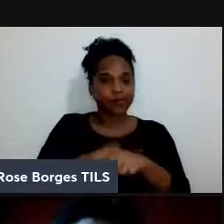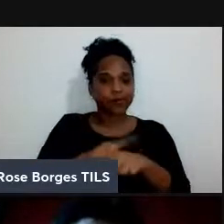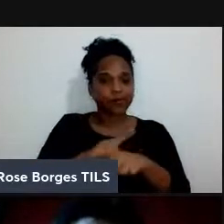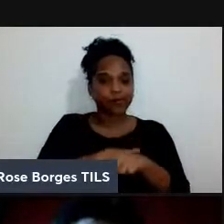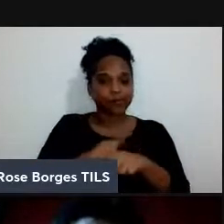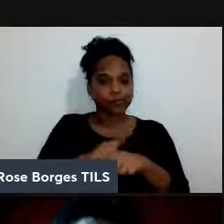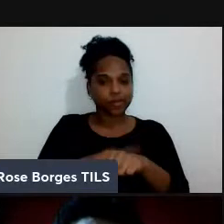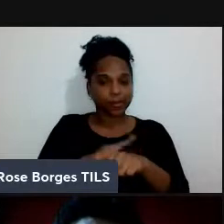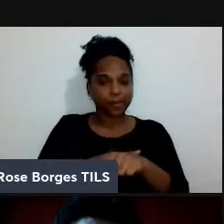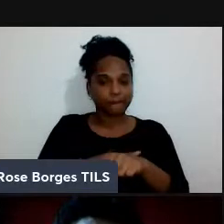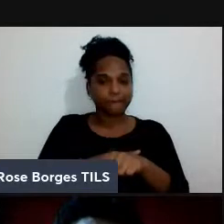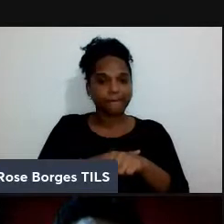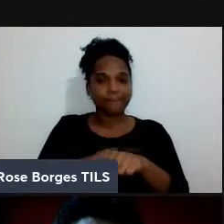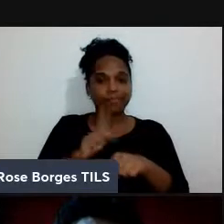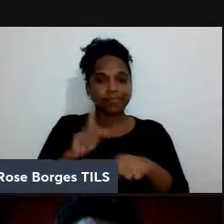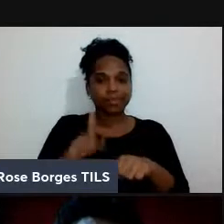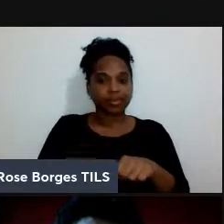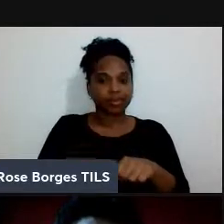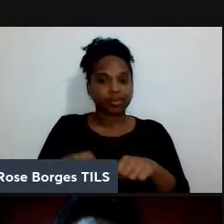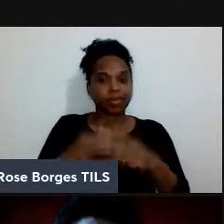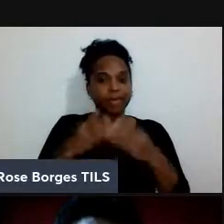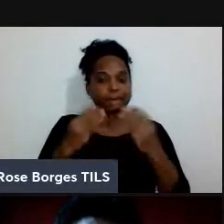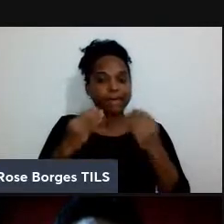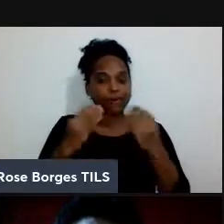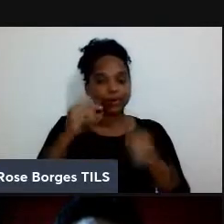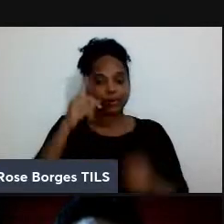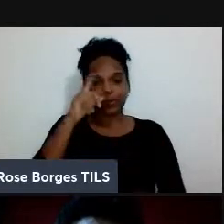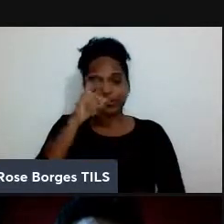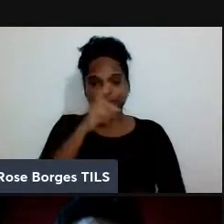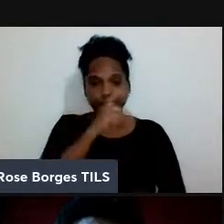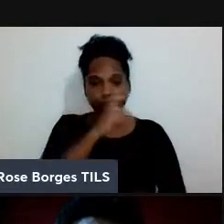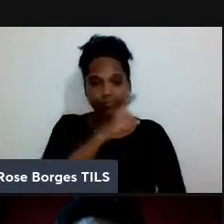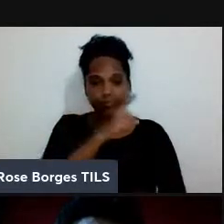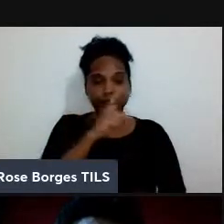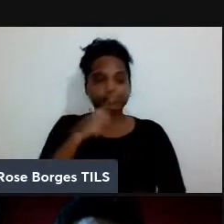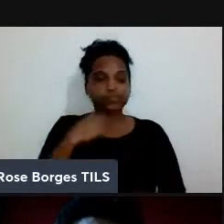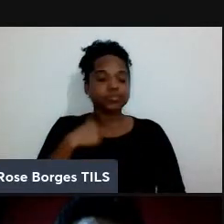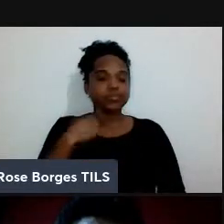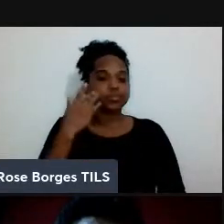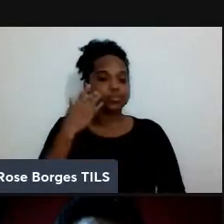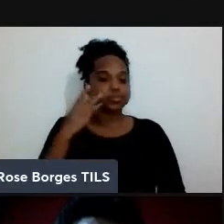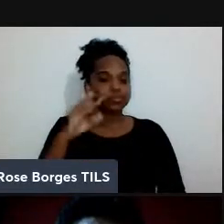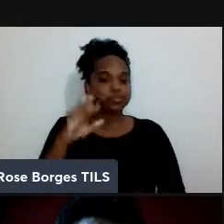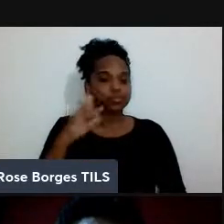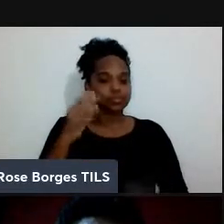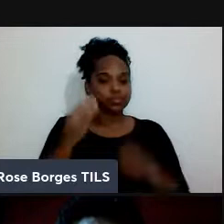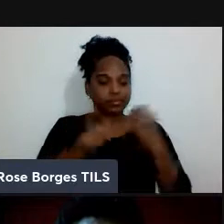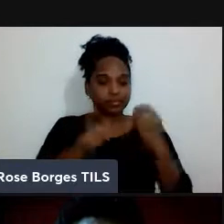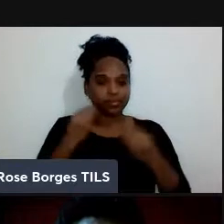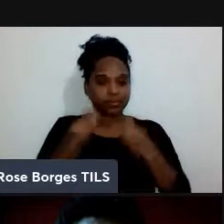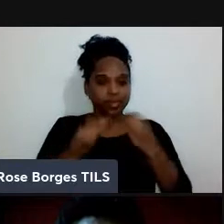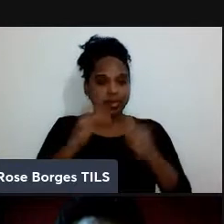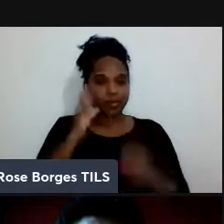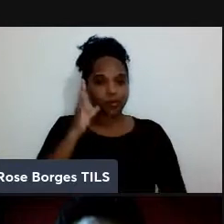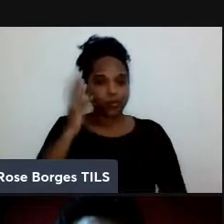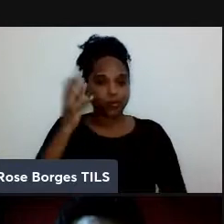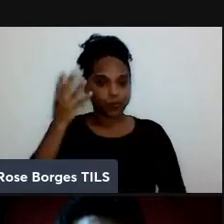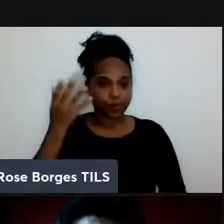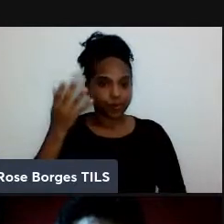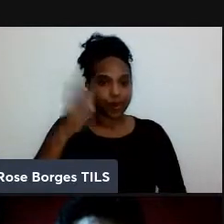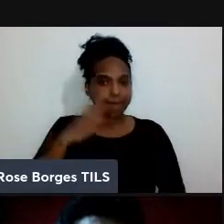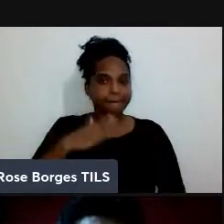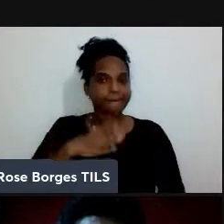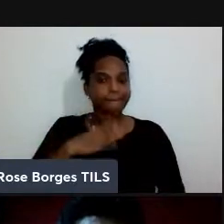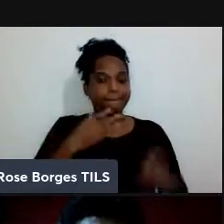é uma situação que é muito difícil eu não sei como resolver mas assim a minha impressão é